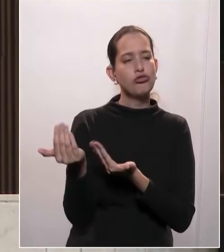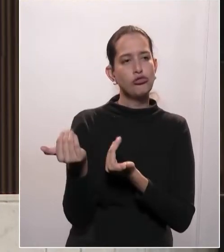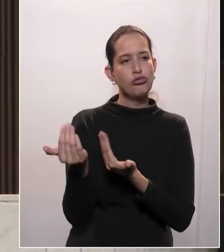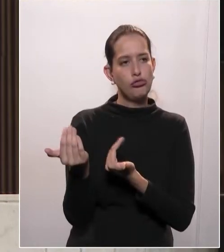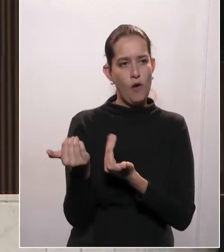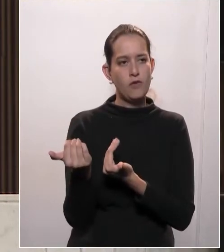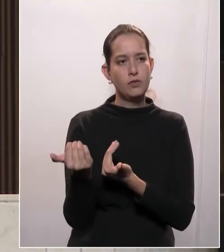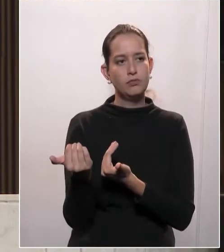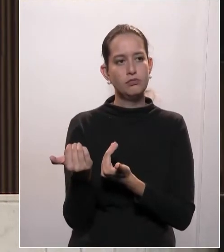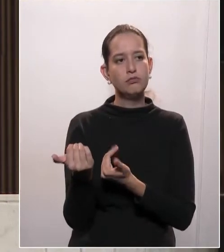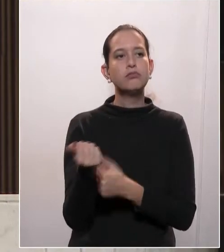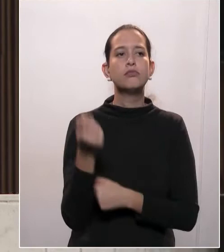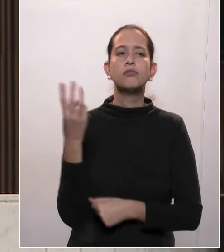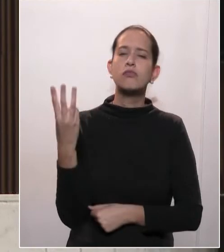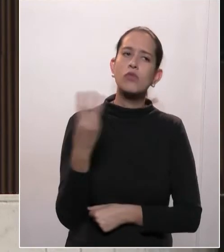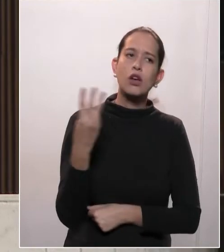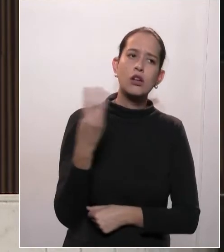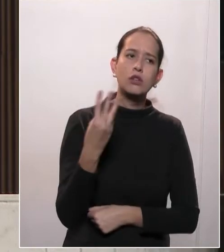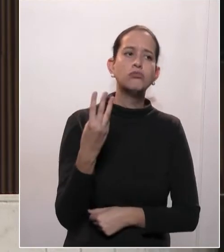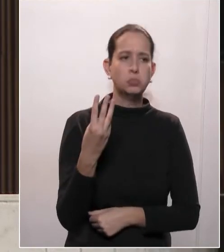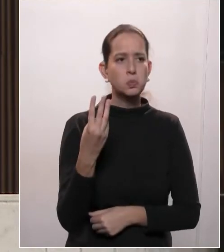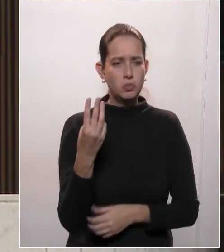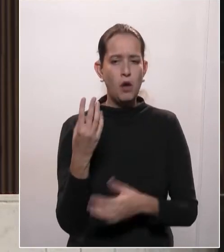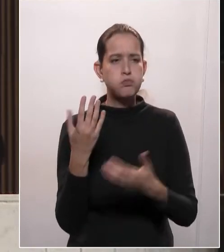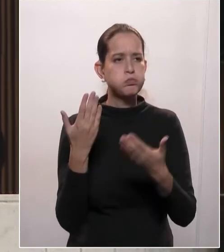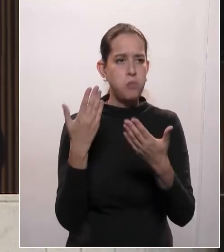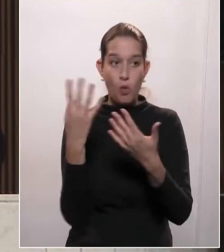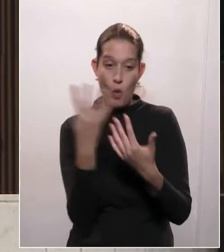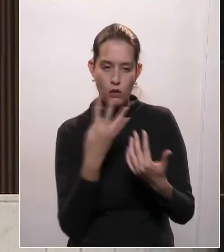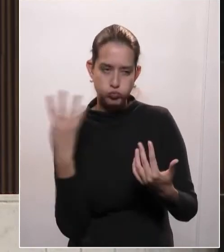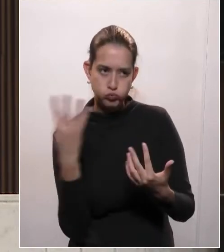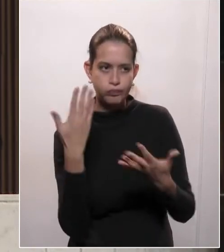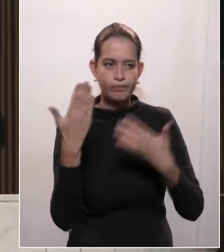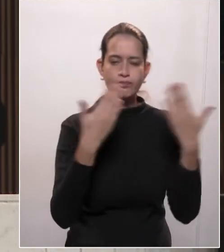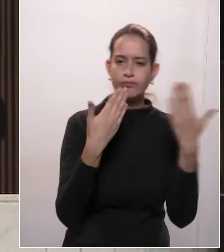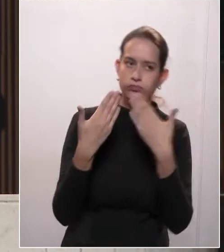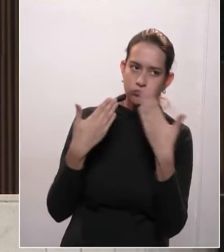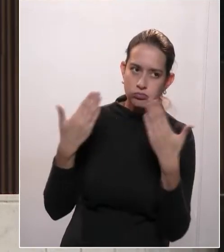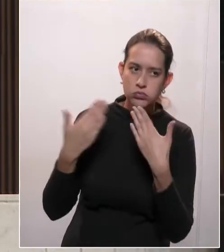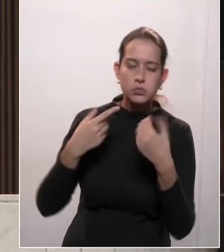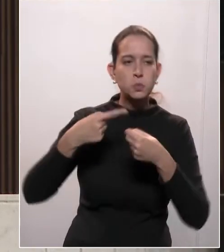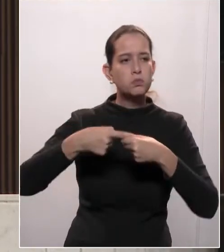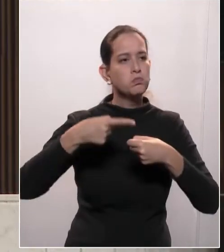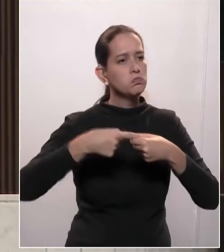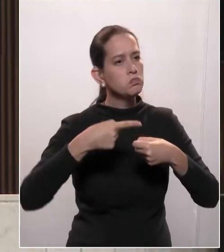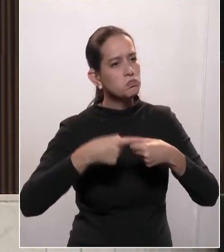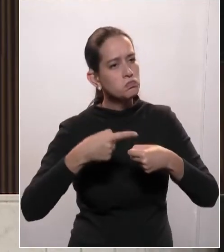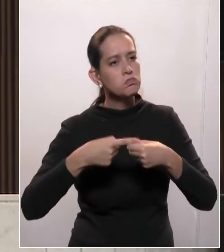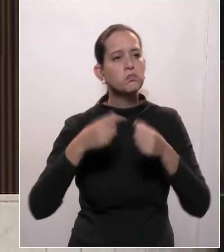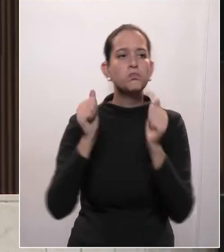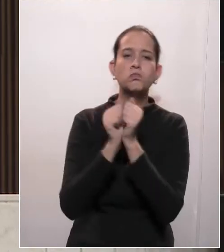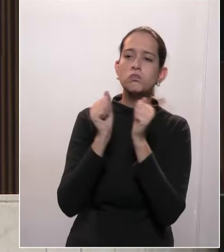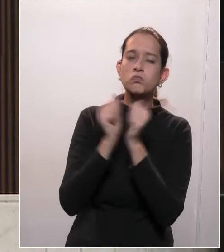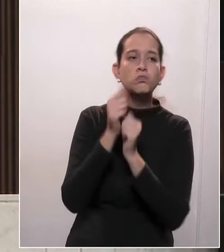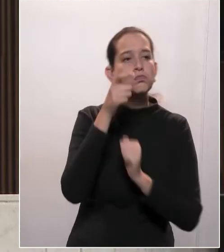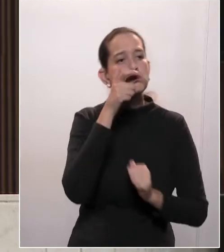aldeia. Estava lá em Diamante, acompanhando o futebol